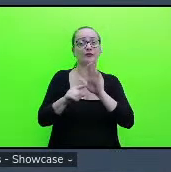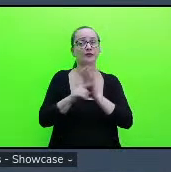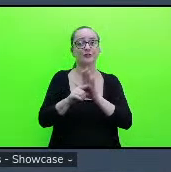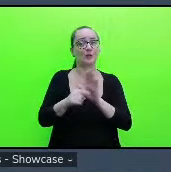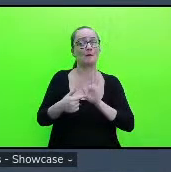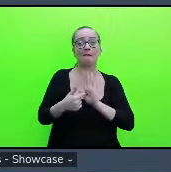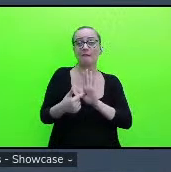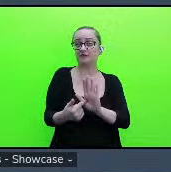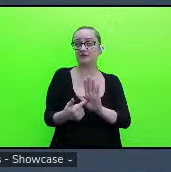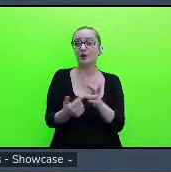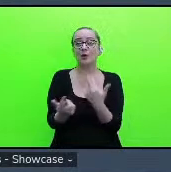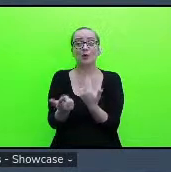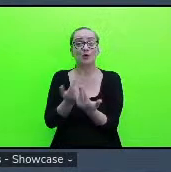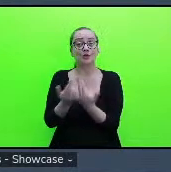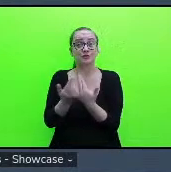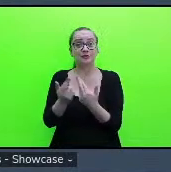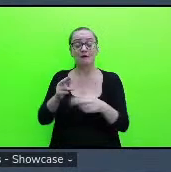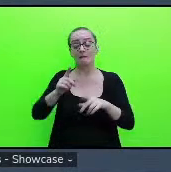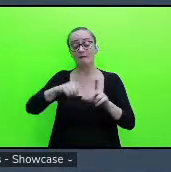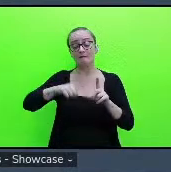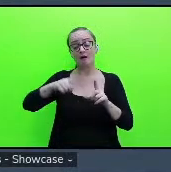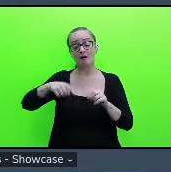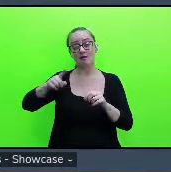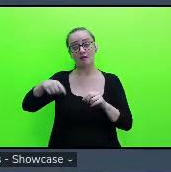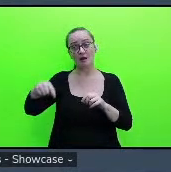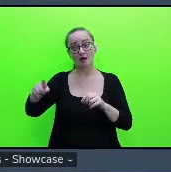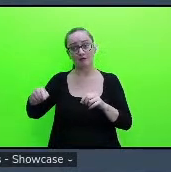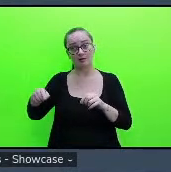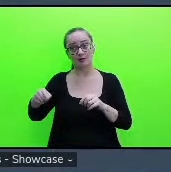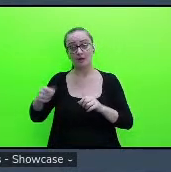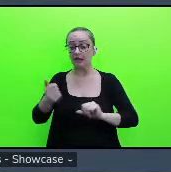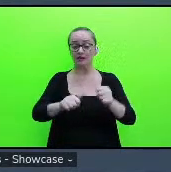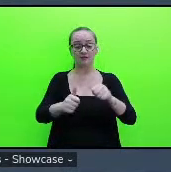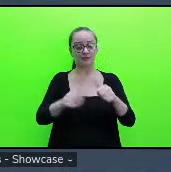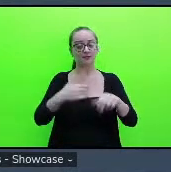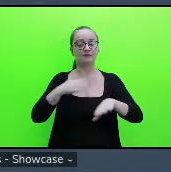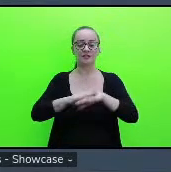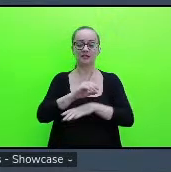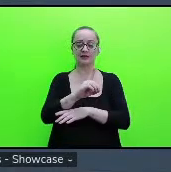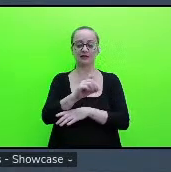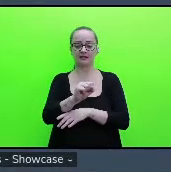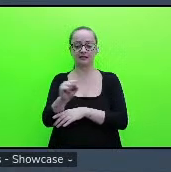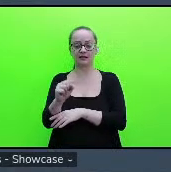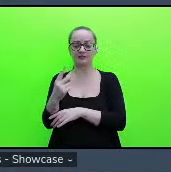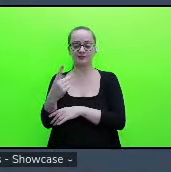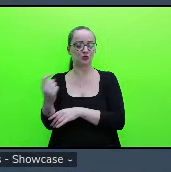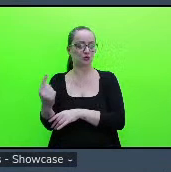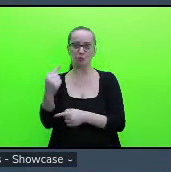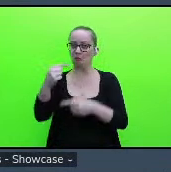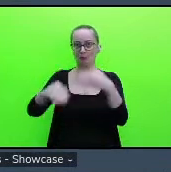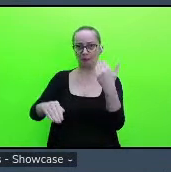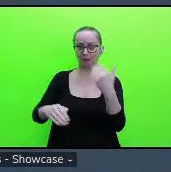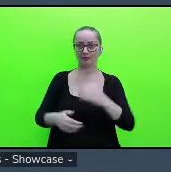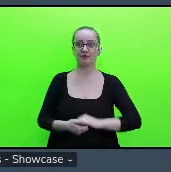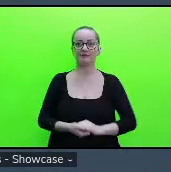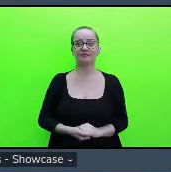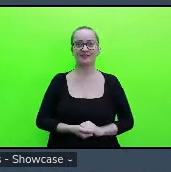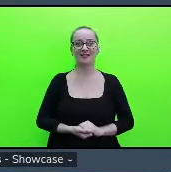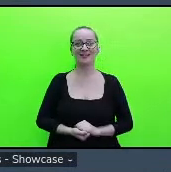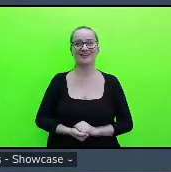uma correlação com a variável avaliada pela DAS21 então então